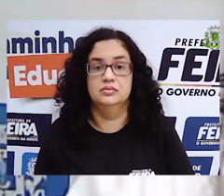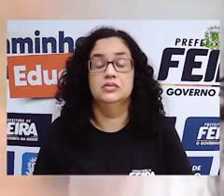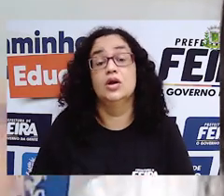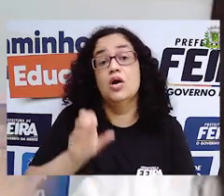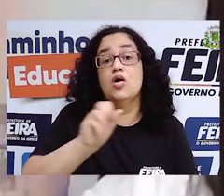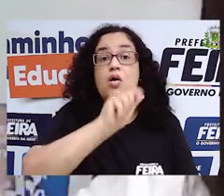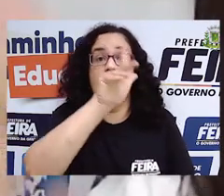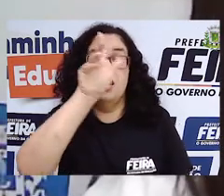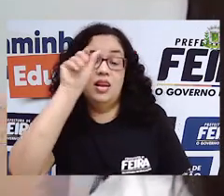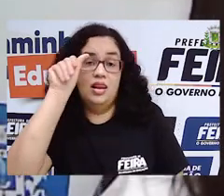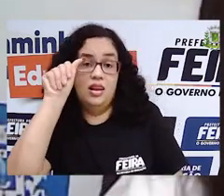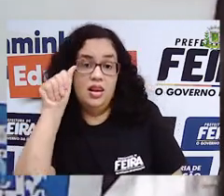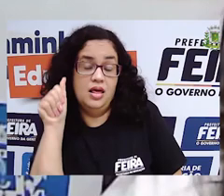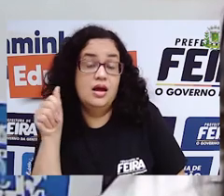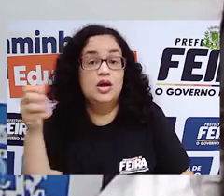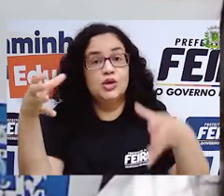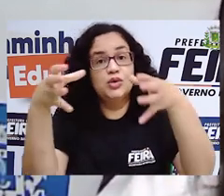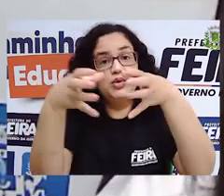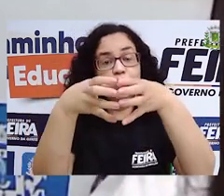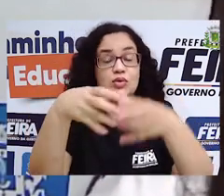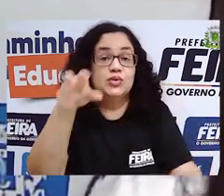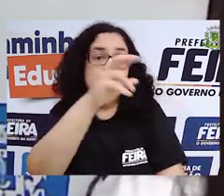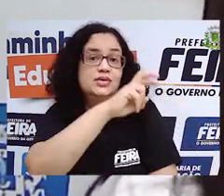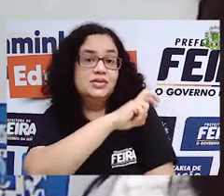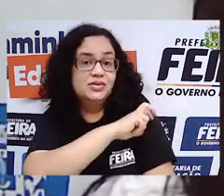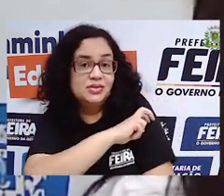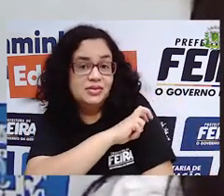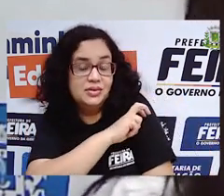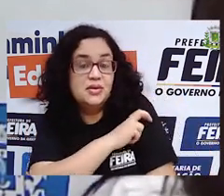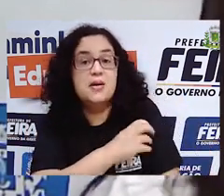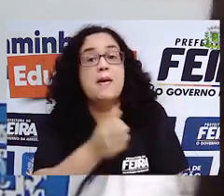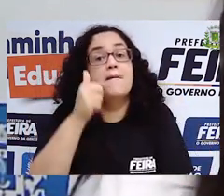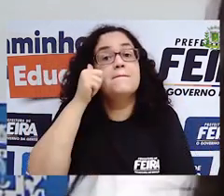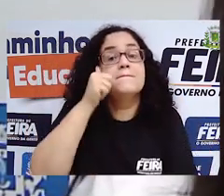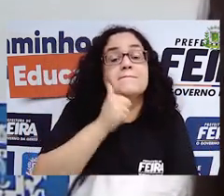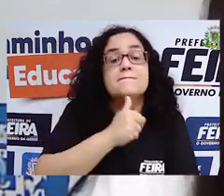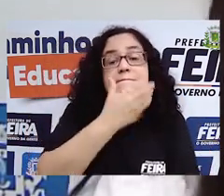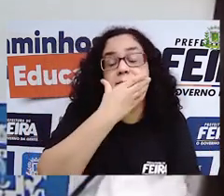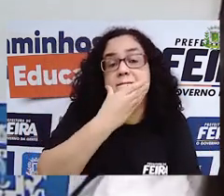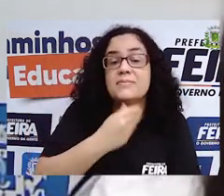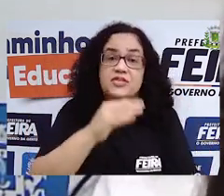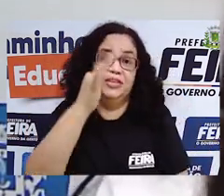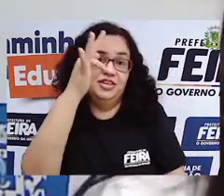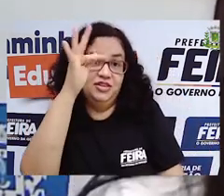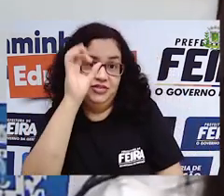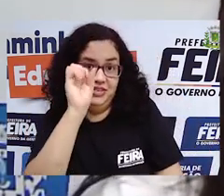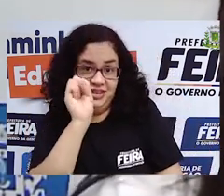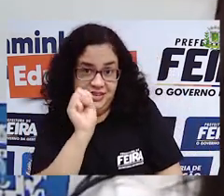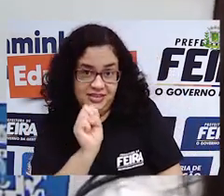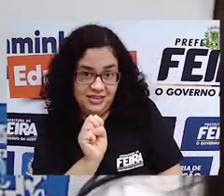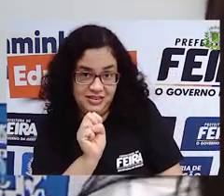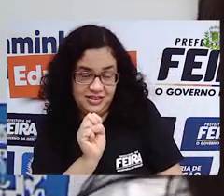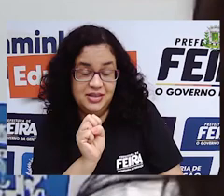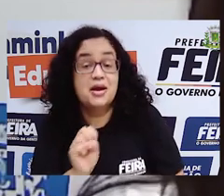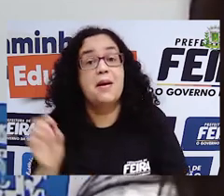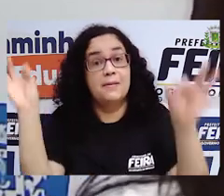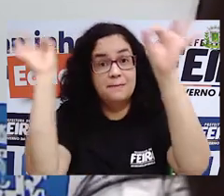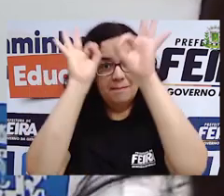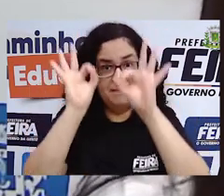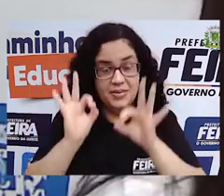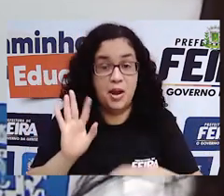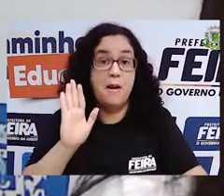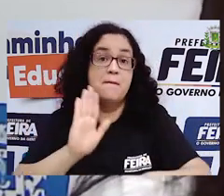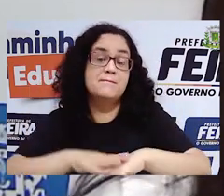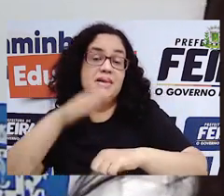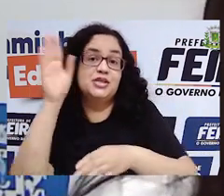Olá, turma do quinto ano, meninos e meninas aí de Feira de Santana, preparados